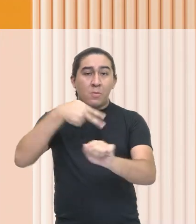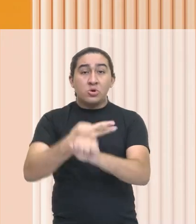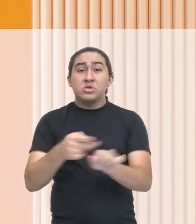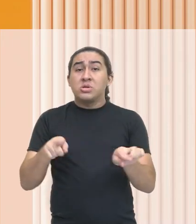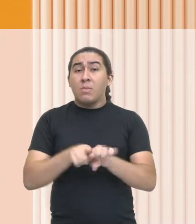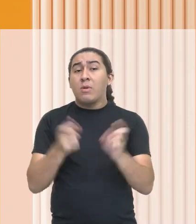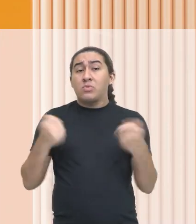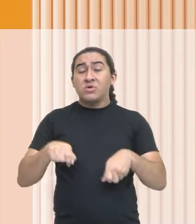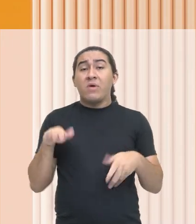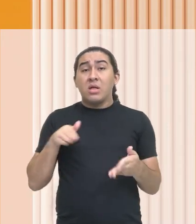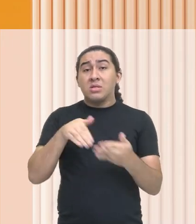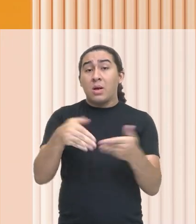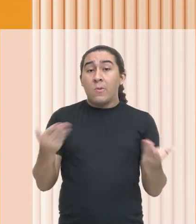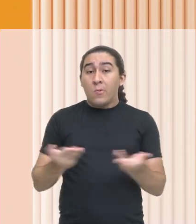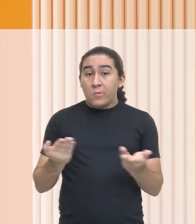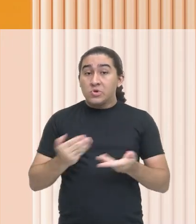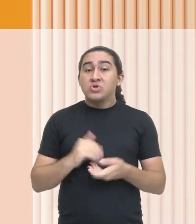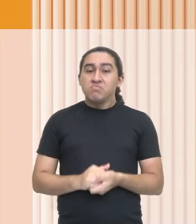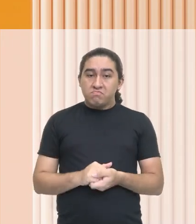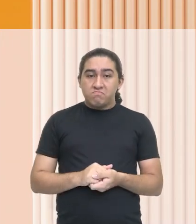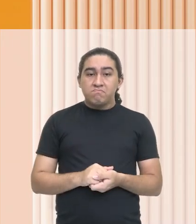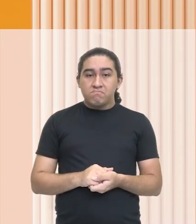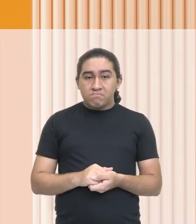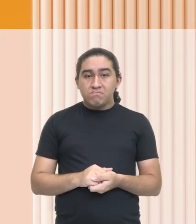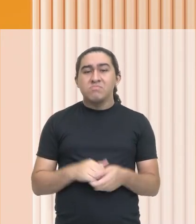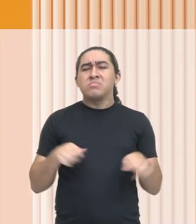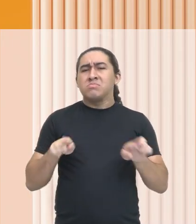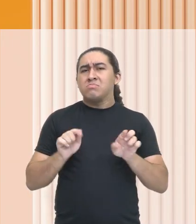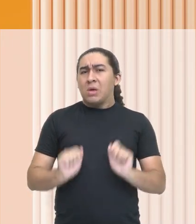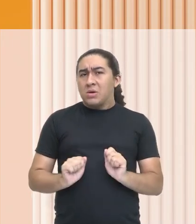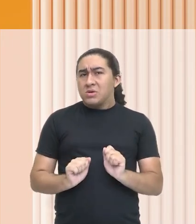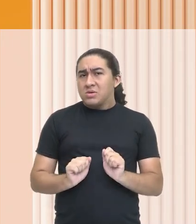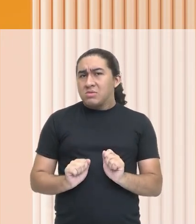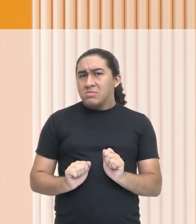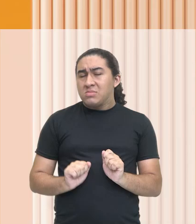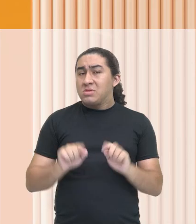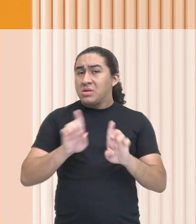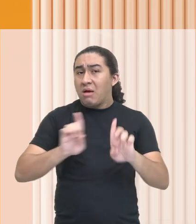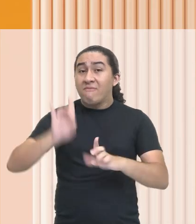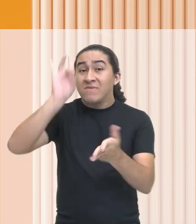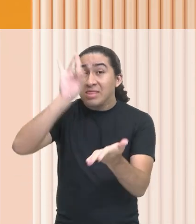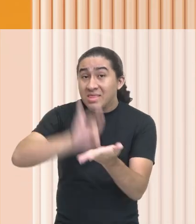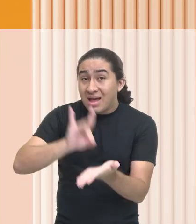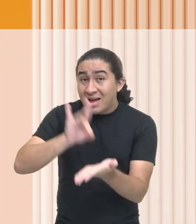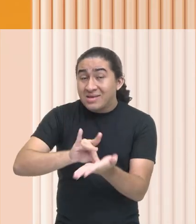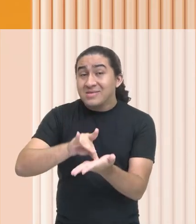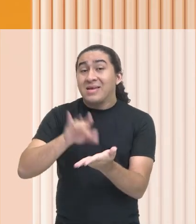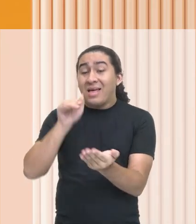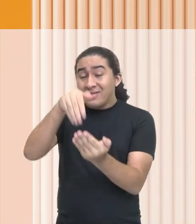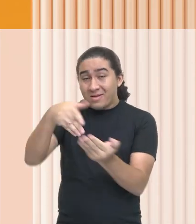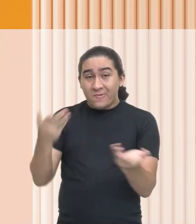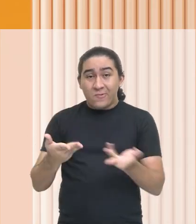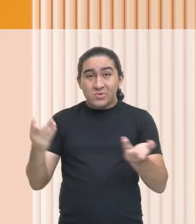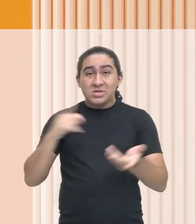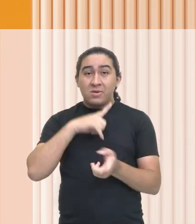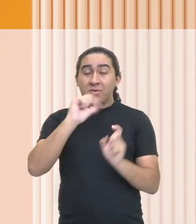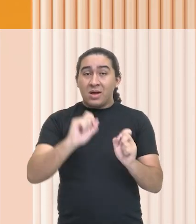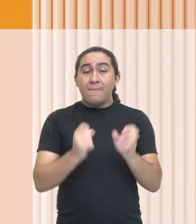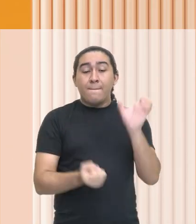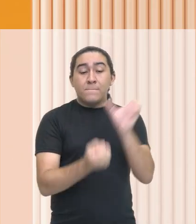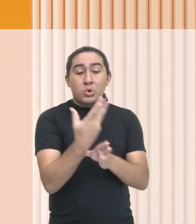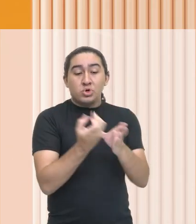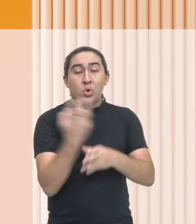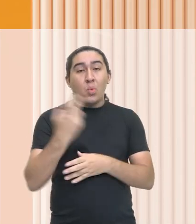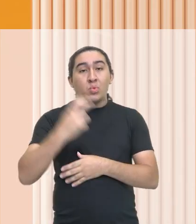podemos dizer que até os dias de hoje, podemos dizer não, podemos afirmar que até os dias de hoje, a produção